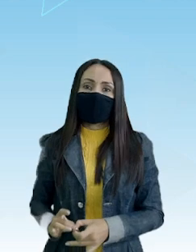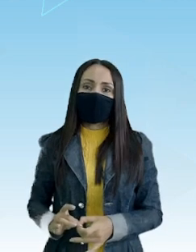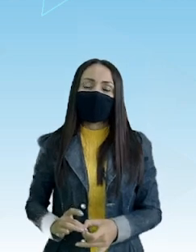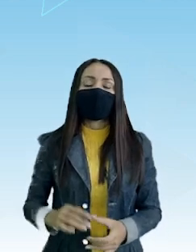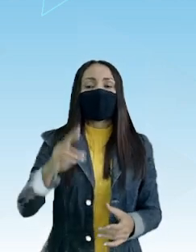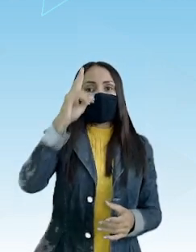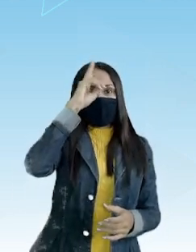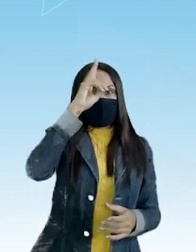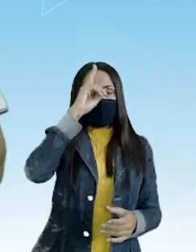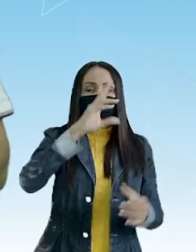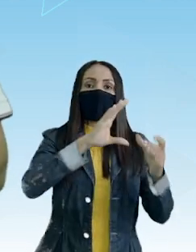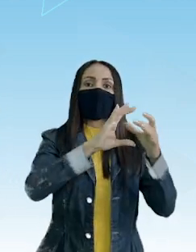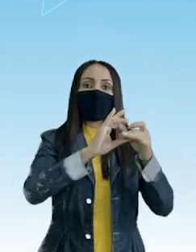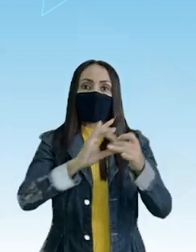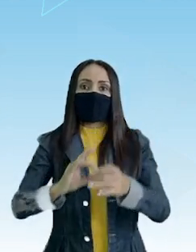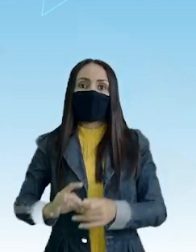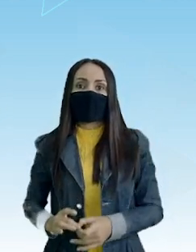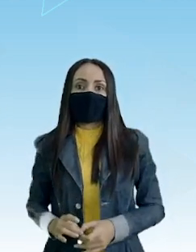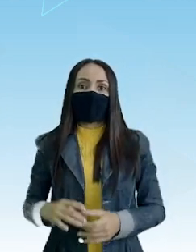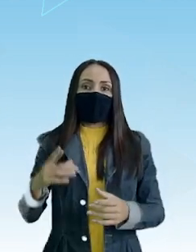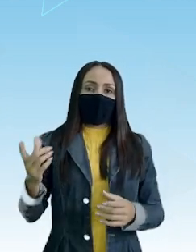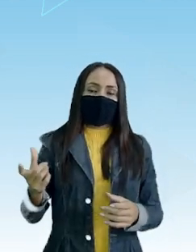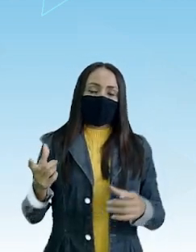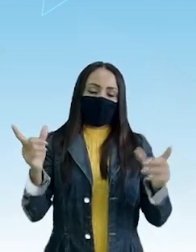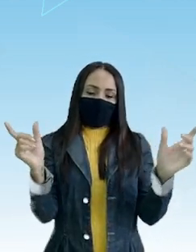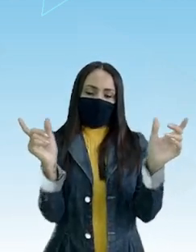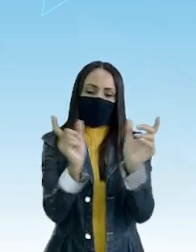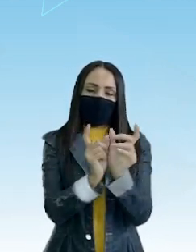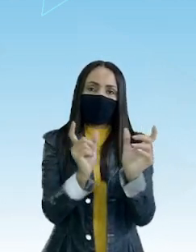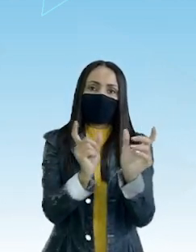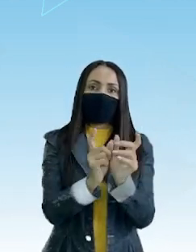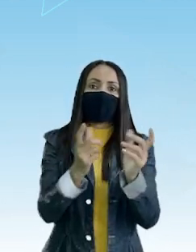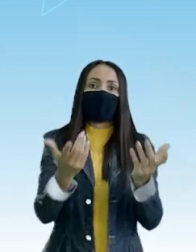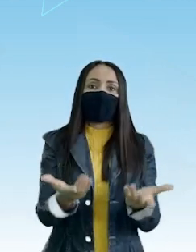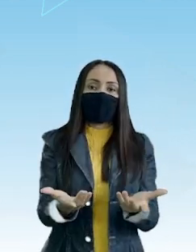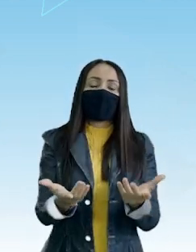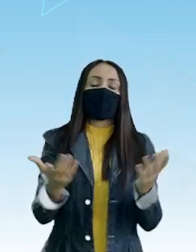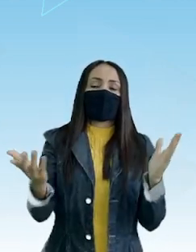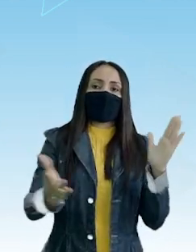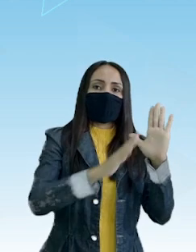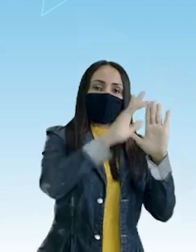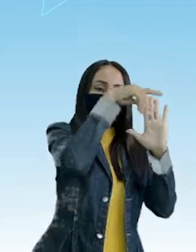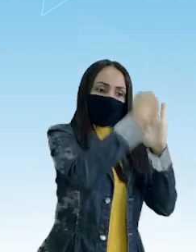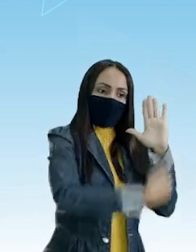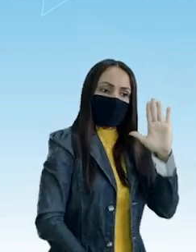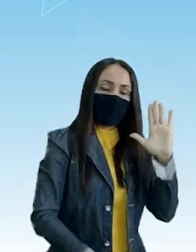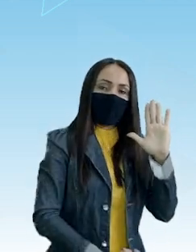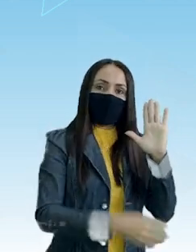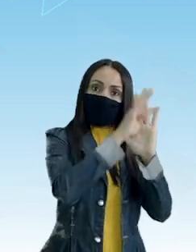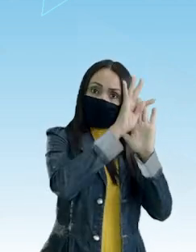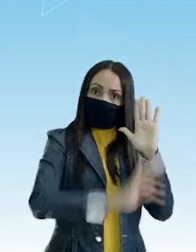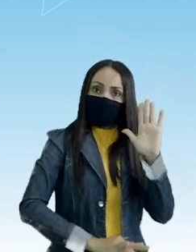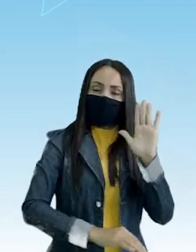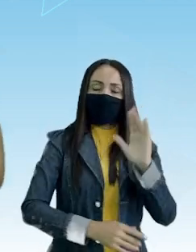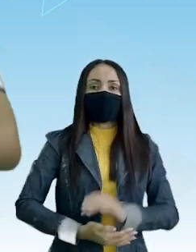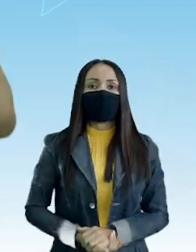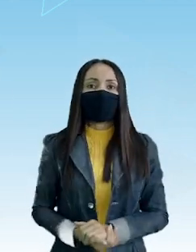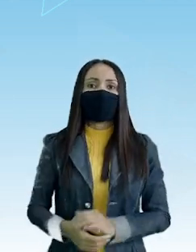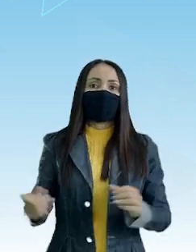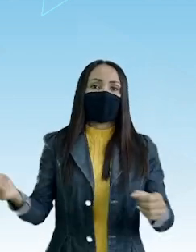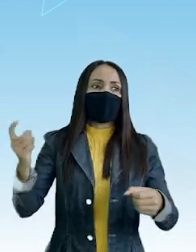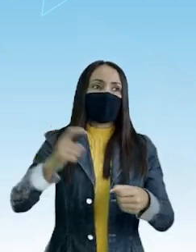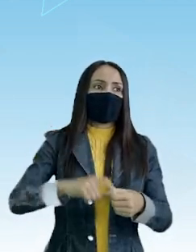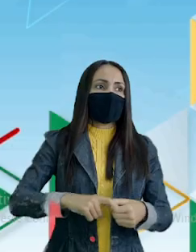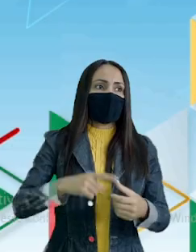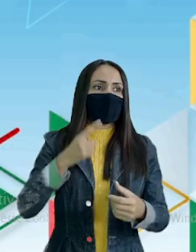que o contexto é justamente a situação de produção do texto Voltando aqui para a nossa capa